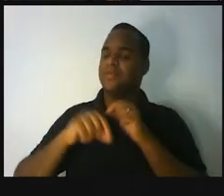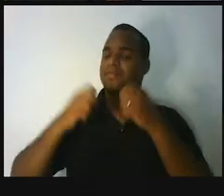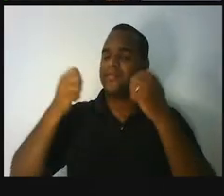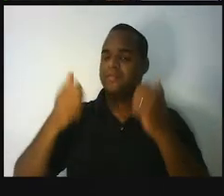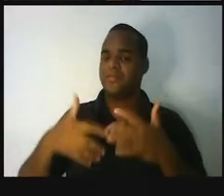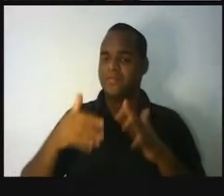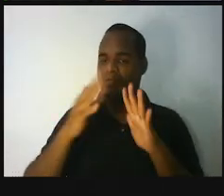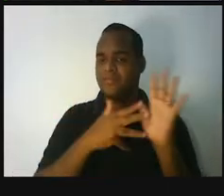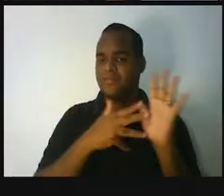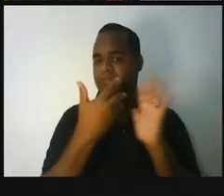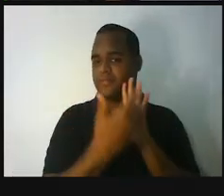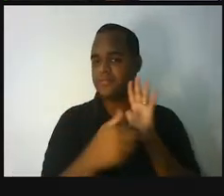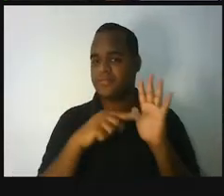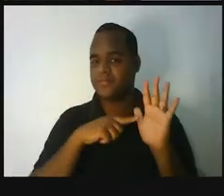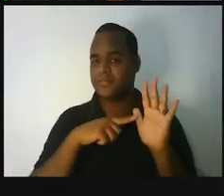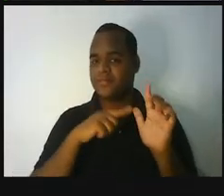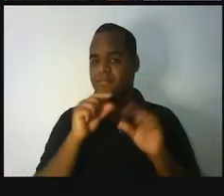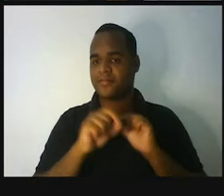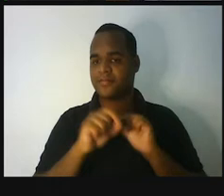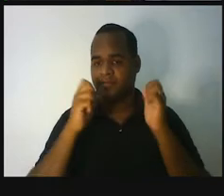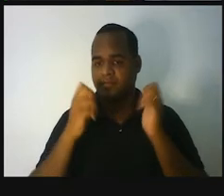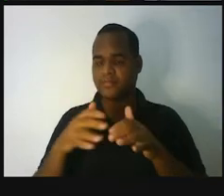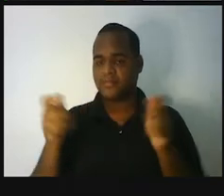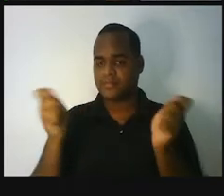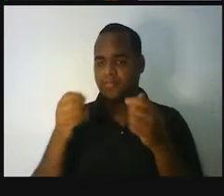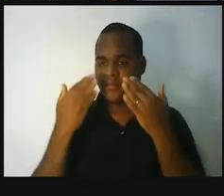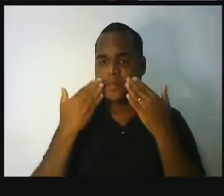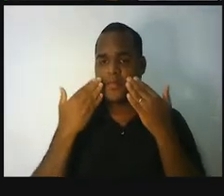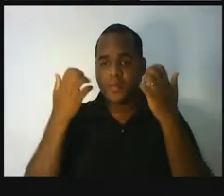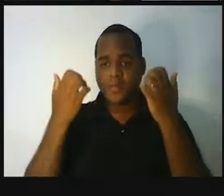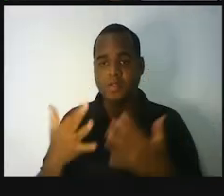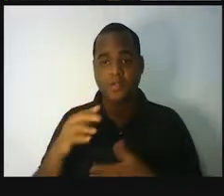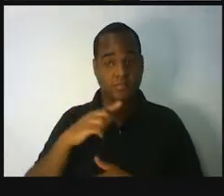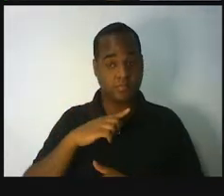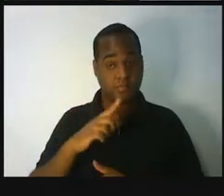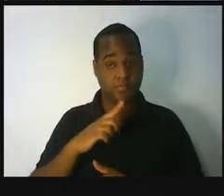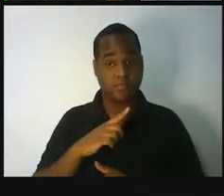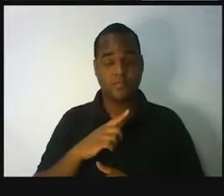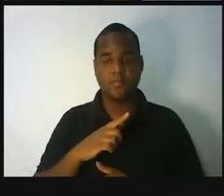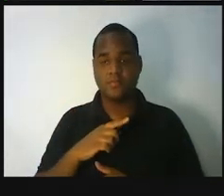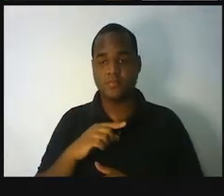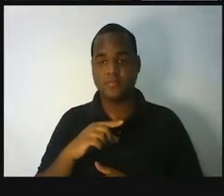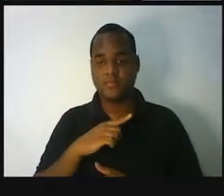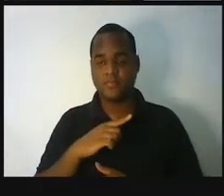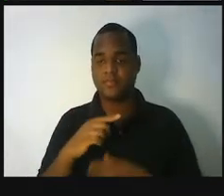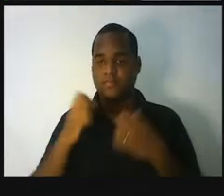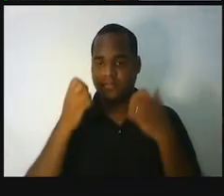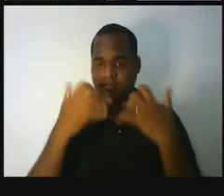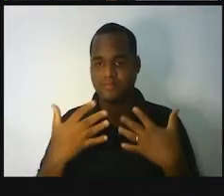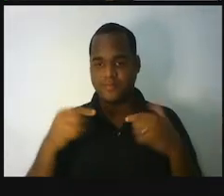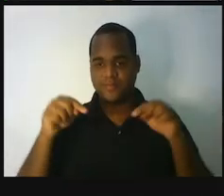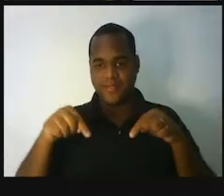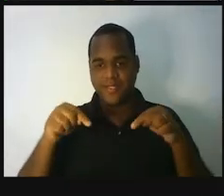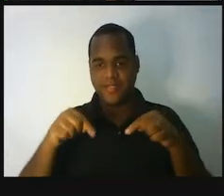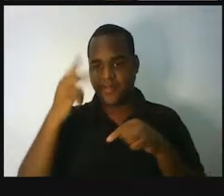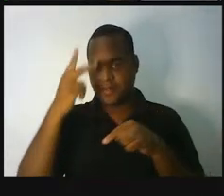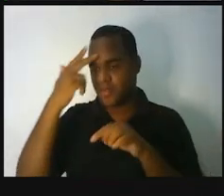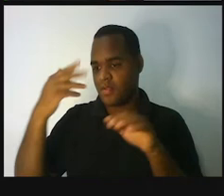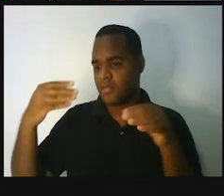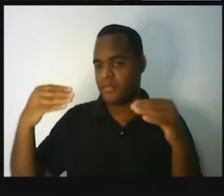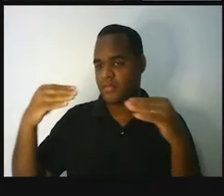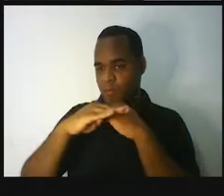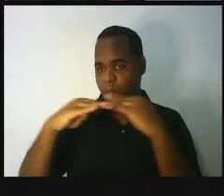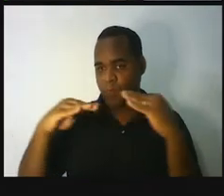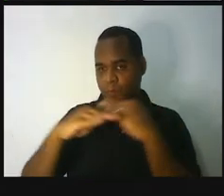tabela. Tá bom? Essa tabela mostra pra nós o fluxo turístico da Bahia, dos anos